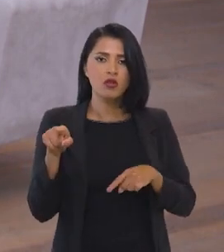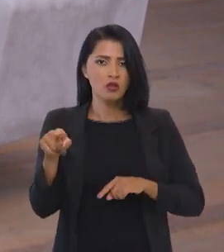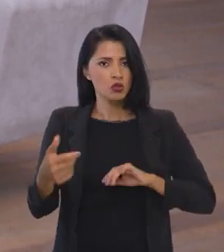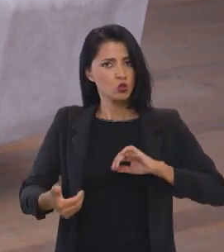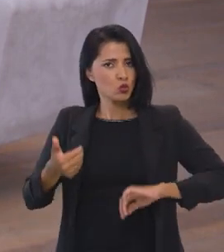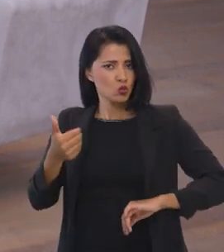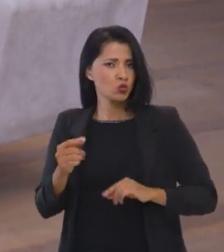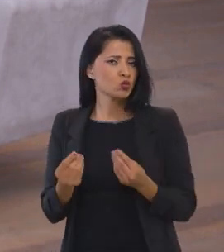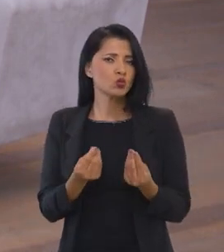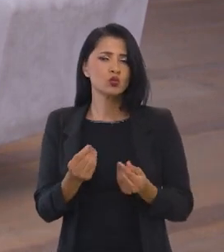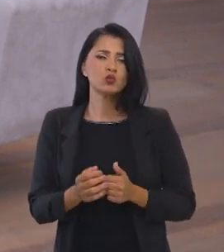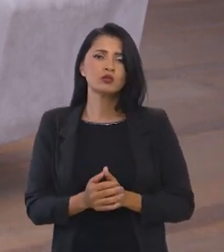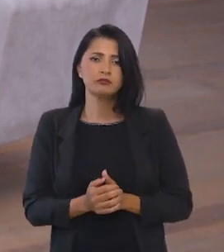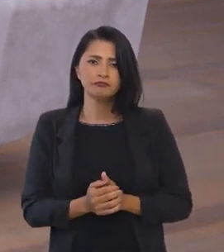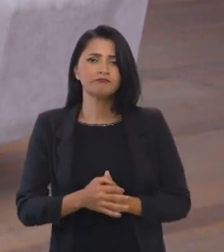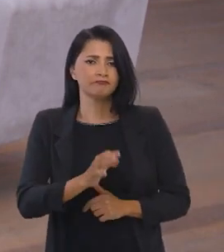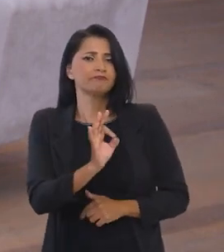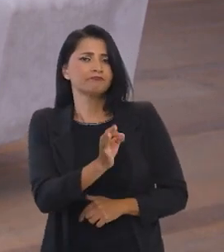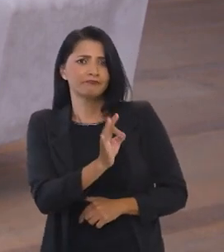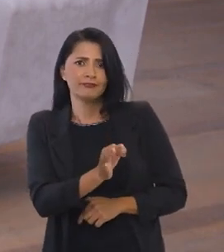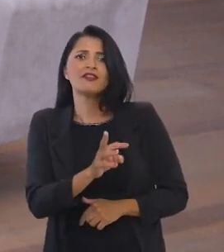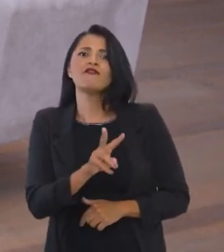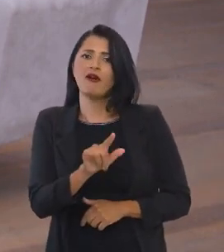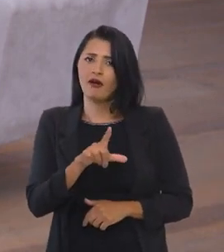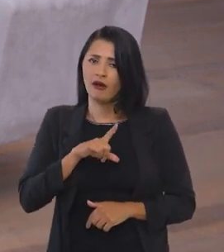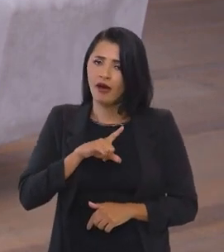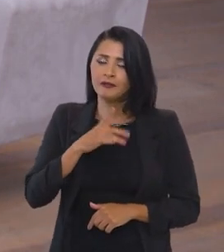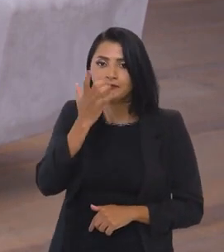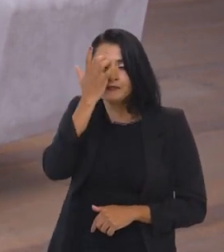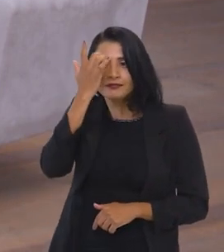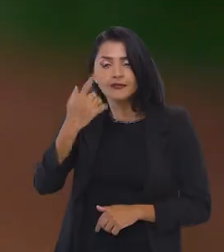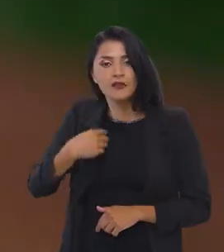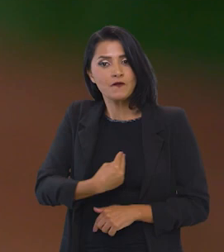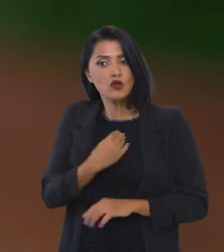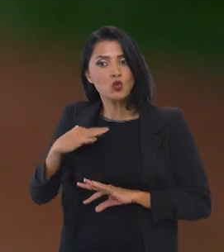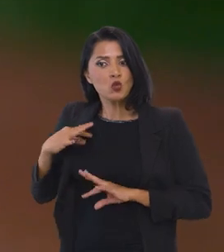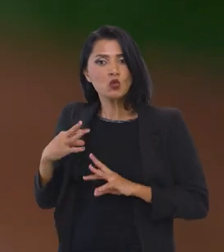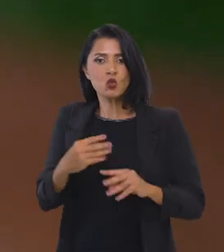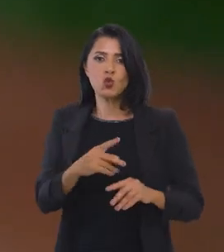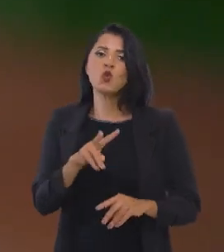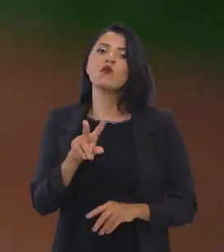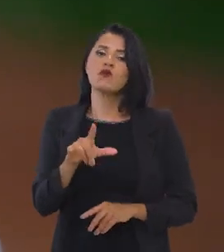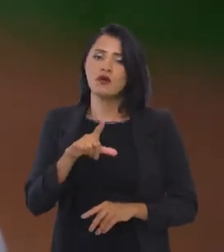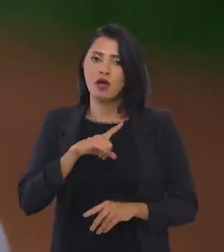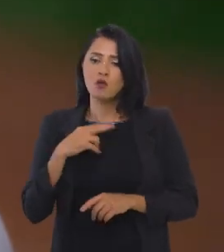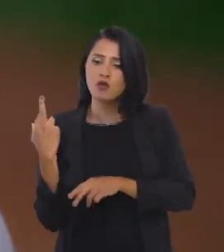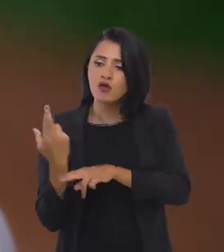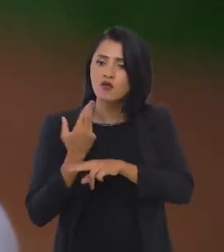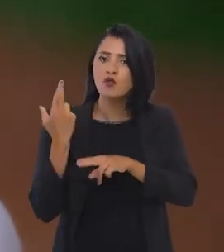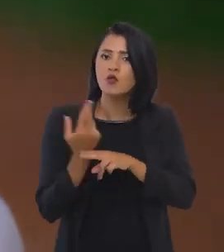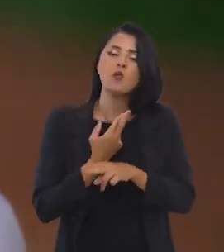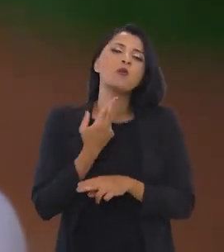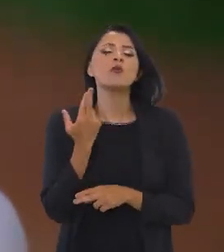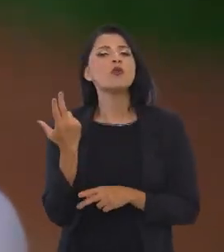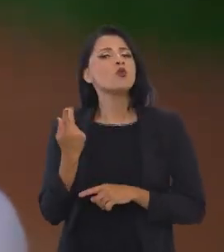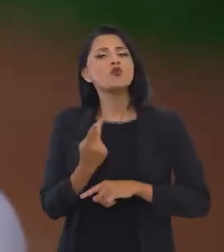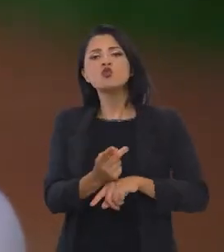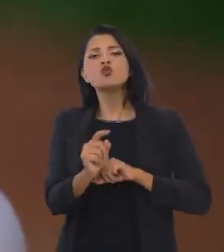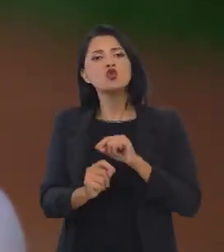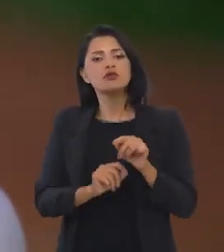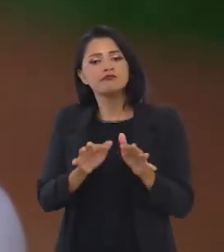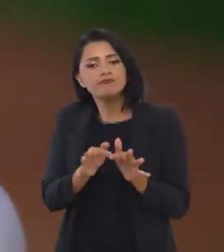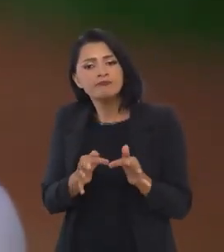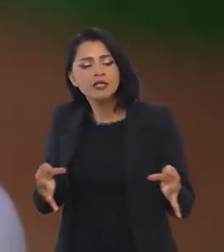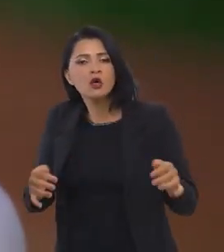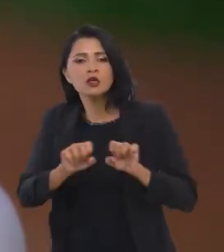discutida no Congresso Nacional? Com certeza, Paulo. Vai facilitar a vida de todo mundo. É uma reforma que